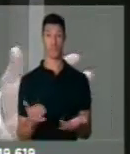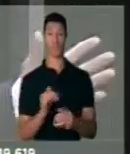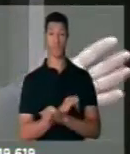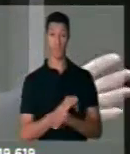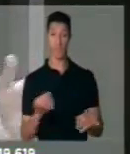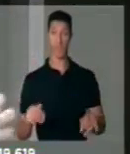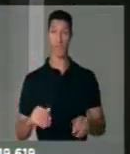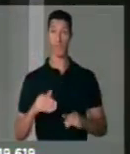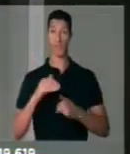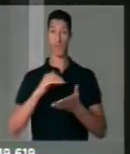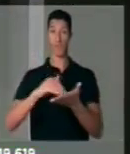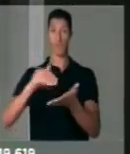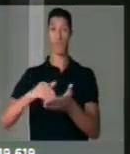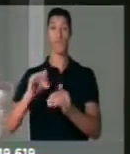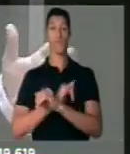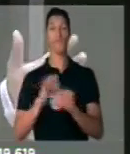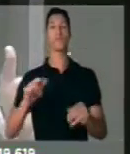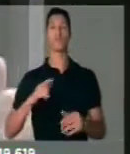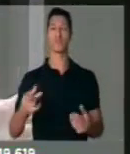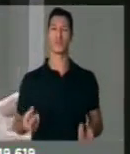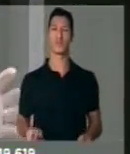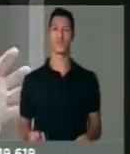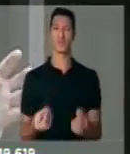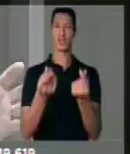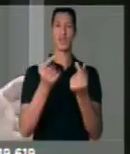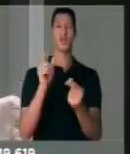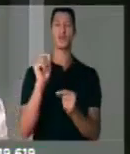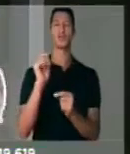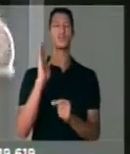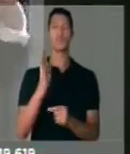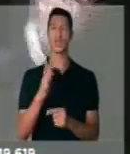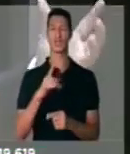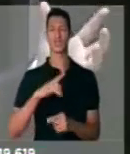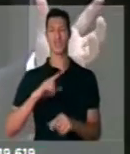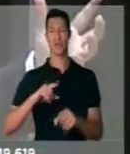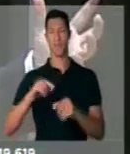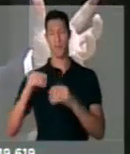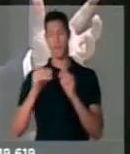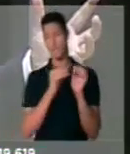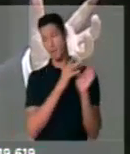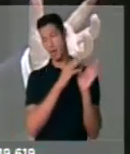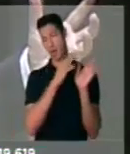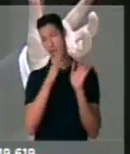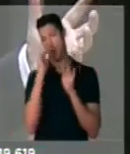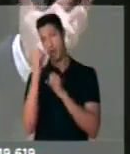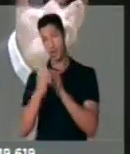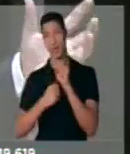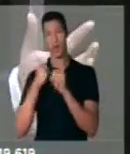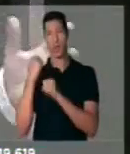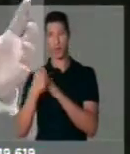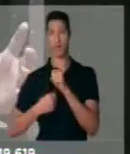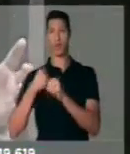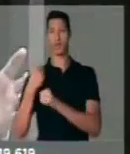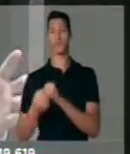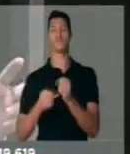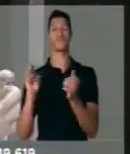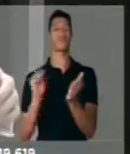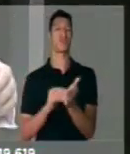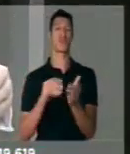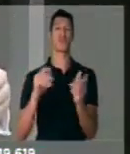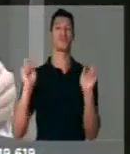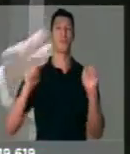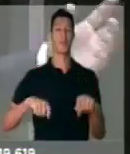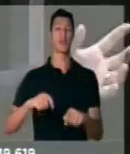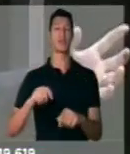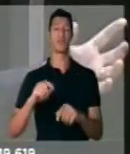o secretário de segurança pública disse que tinha uma investigação que já corria há mais de ano. E a incompetência é tamanha que,